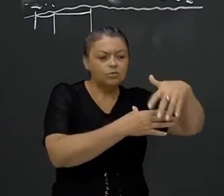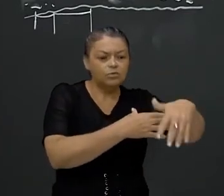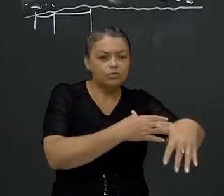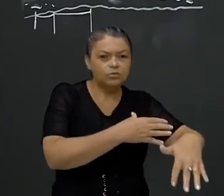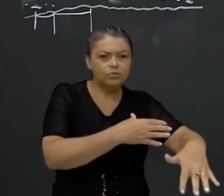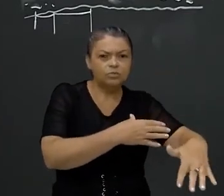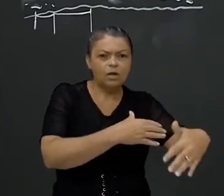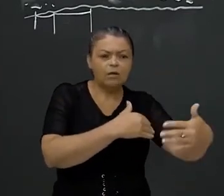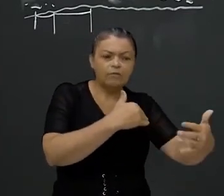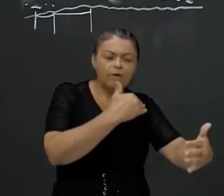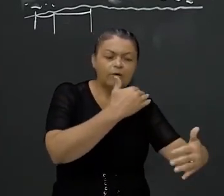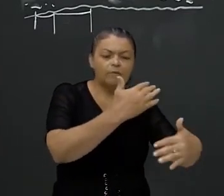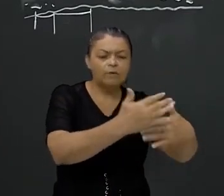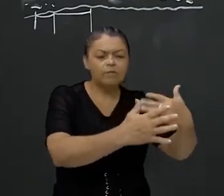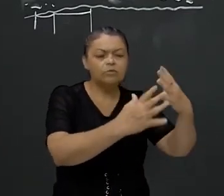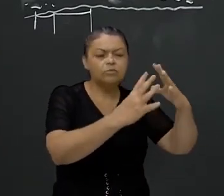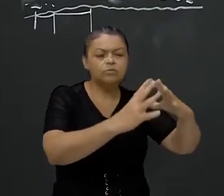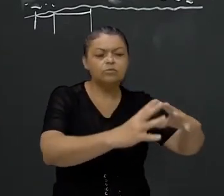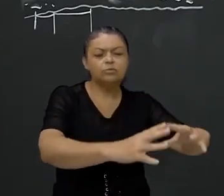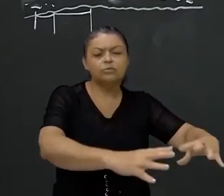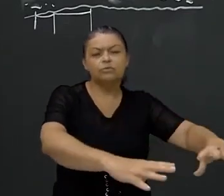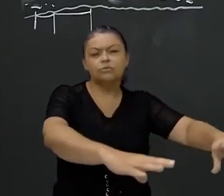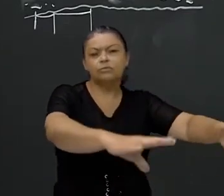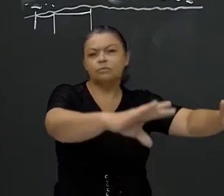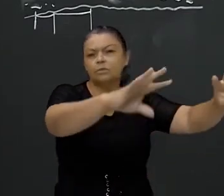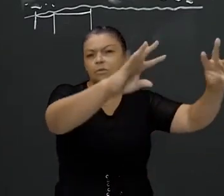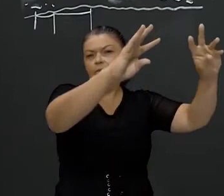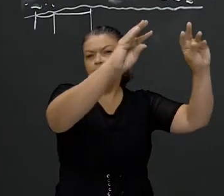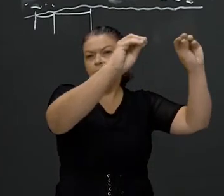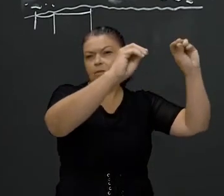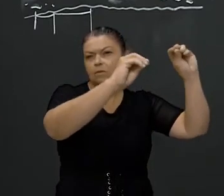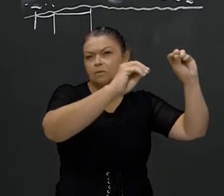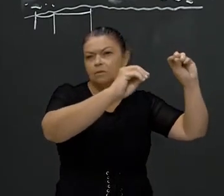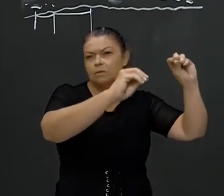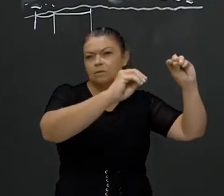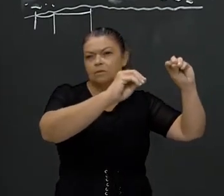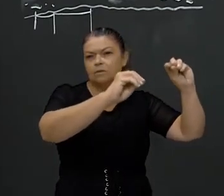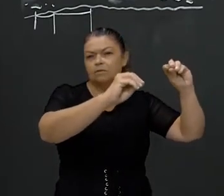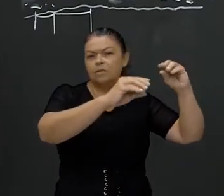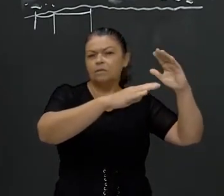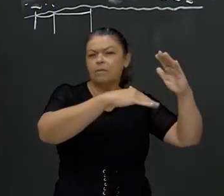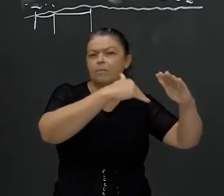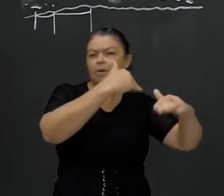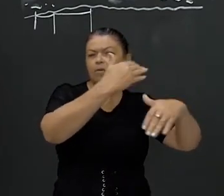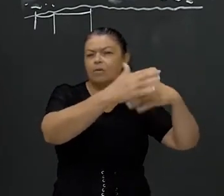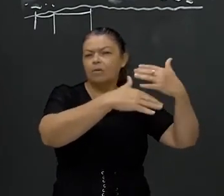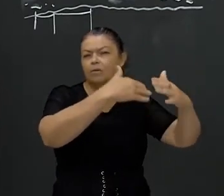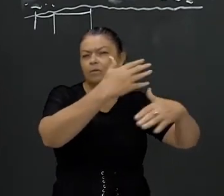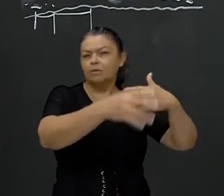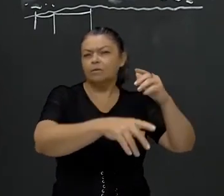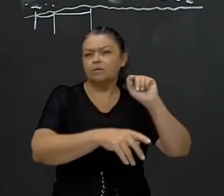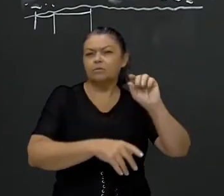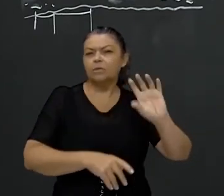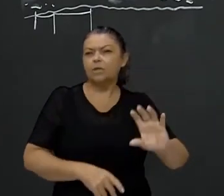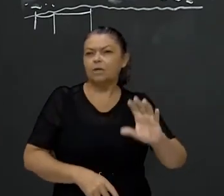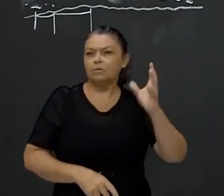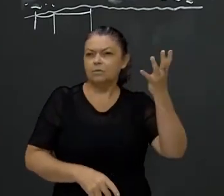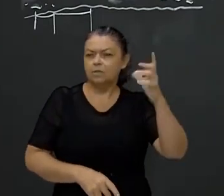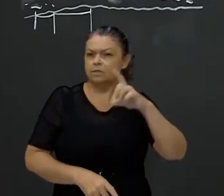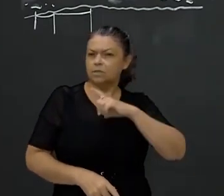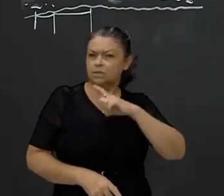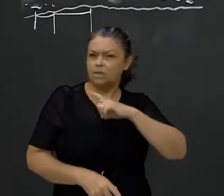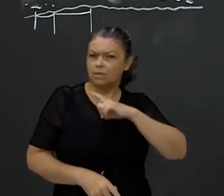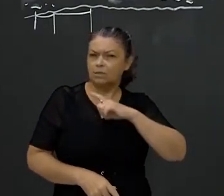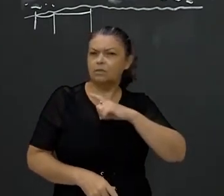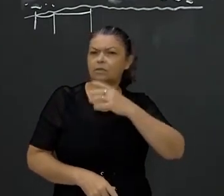proximidade com a superfície. E aí, ele vai se soerguendo, ele vai subindo. E com o tempo, eu tenho uma rocha magmática